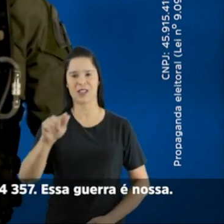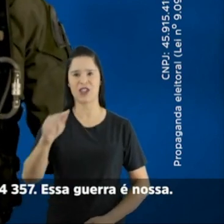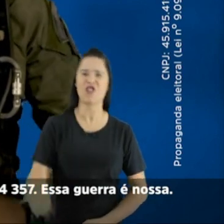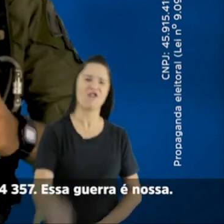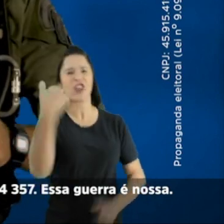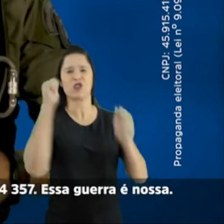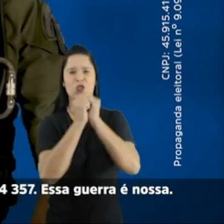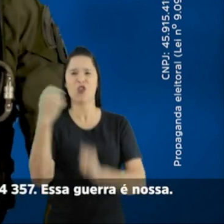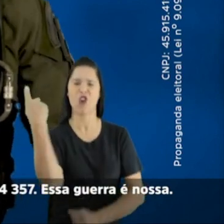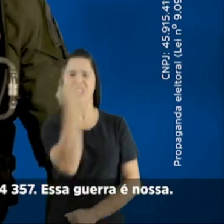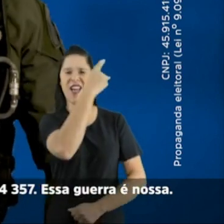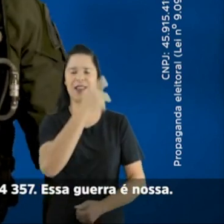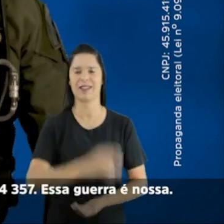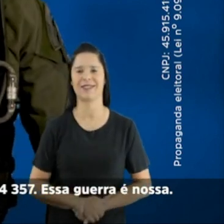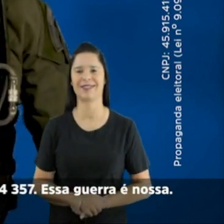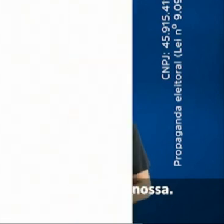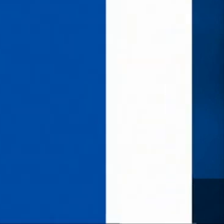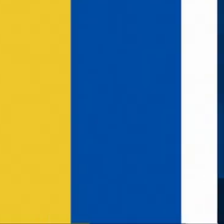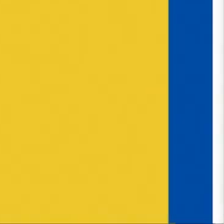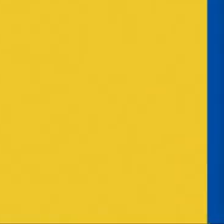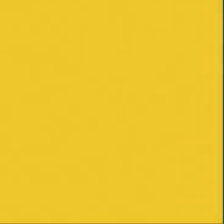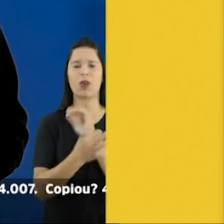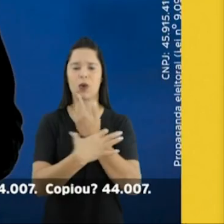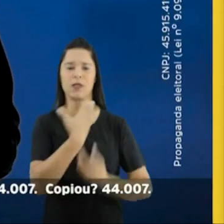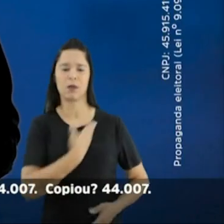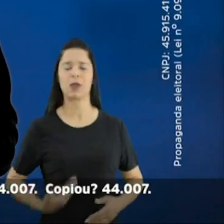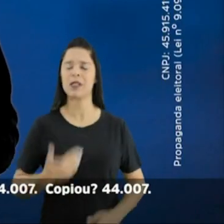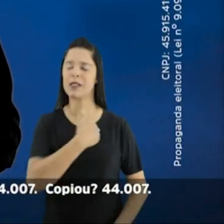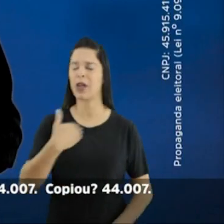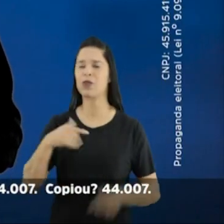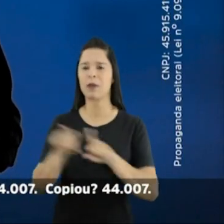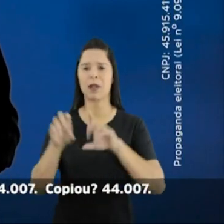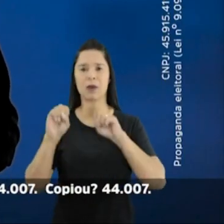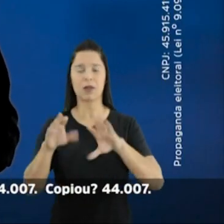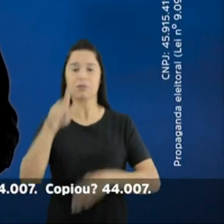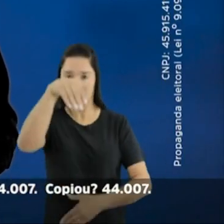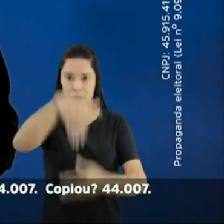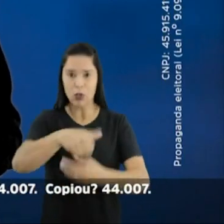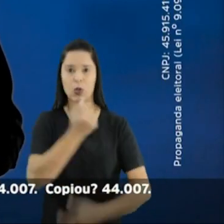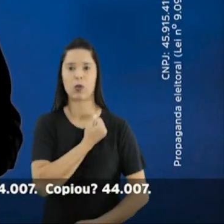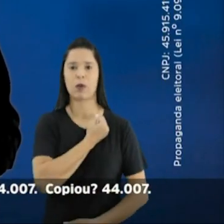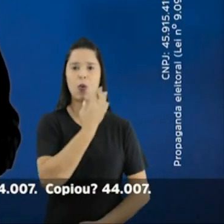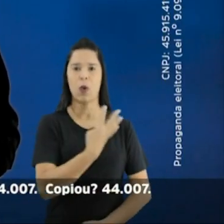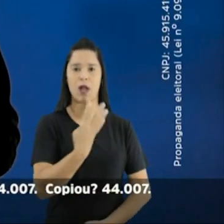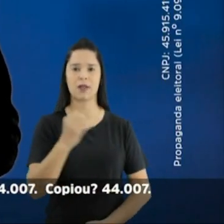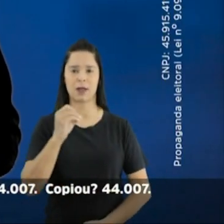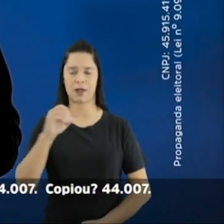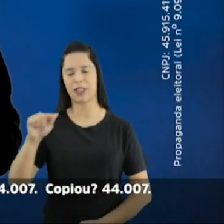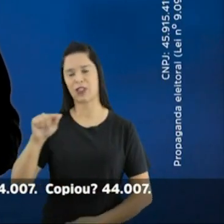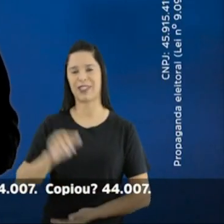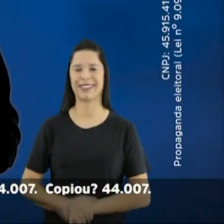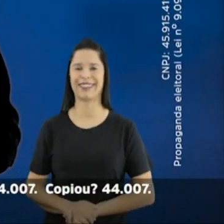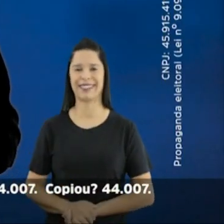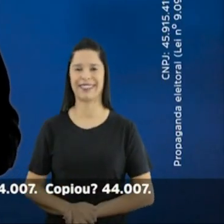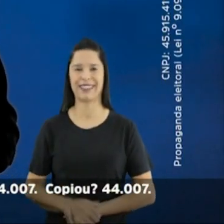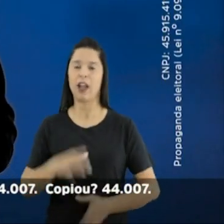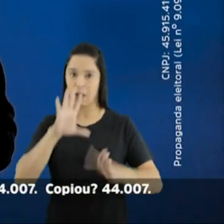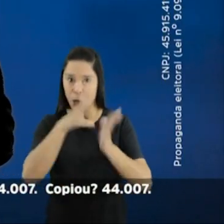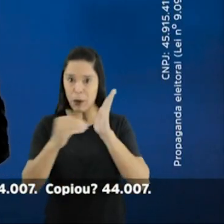Ponto 44357. Essa guerra é nossa. Trabalho e honestidade são minhas únicas promessas. Samuel Romano, 44007.